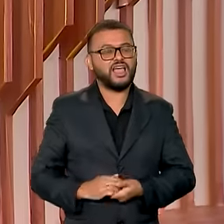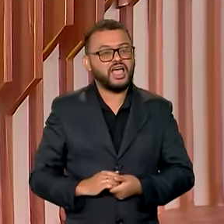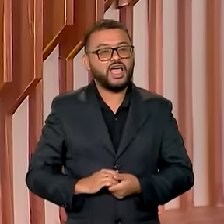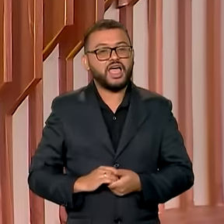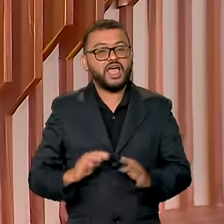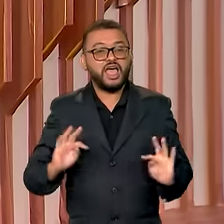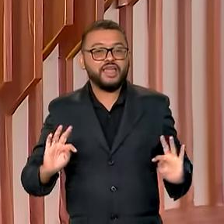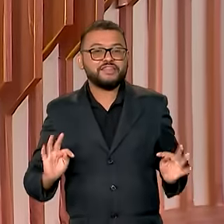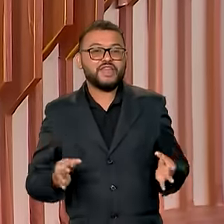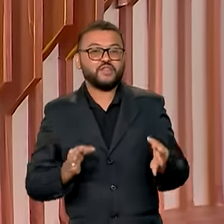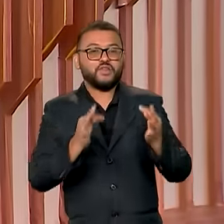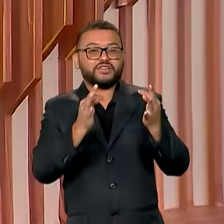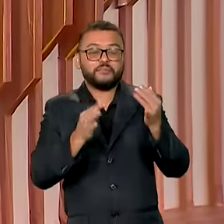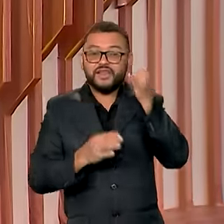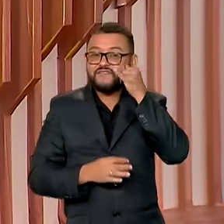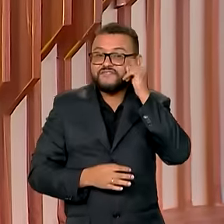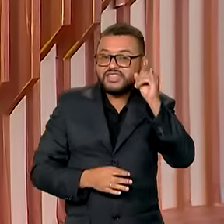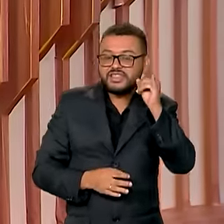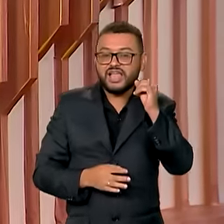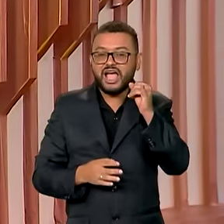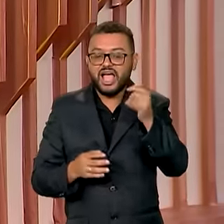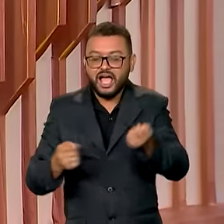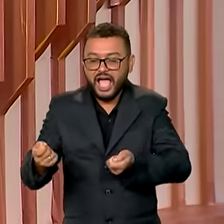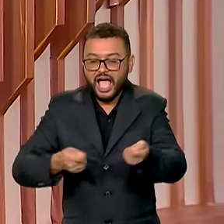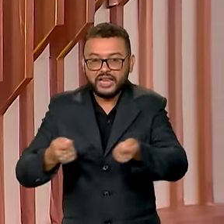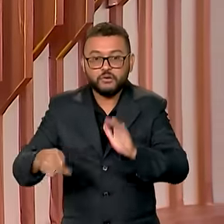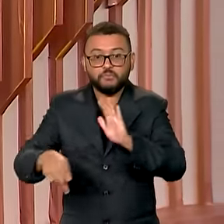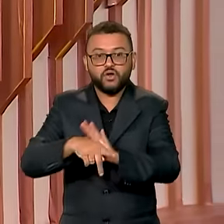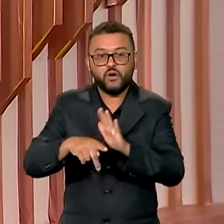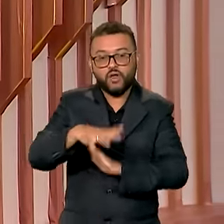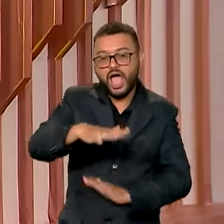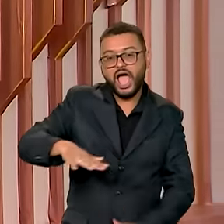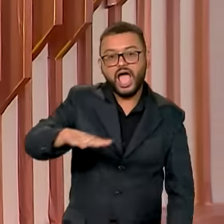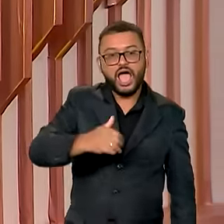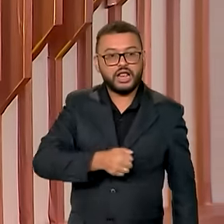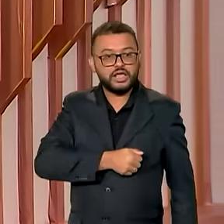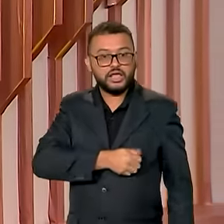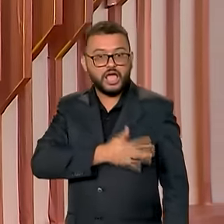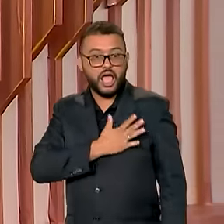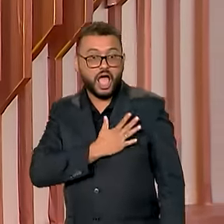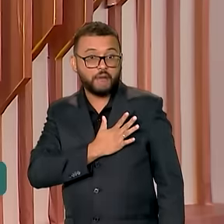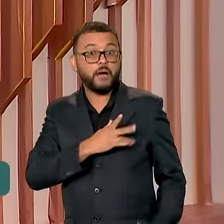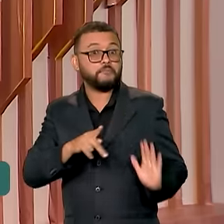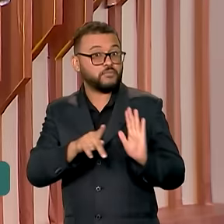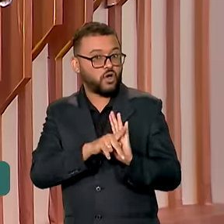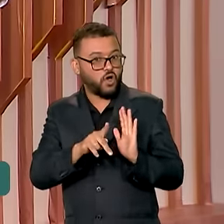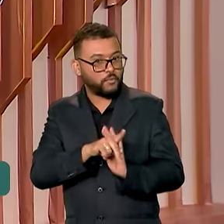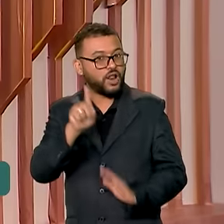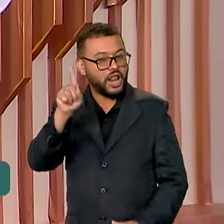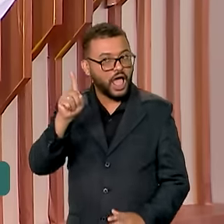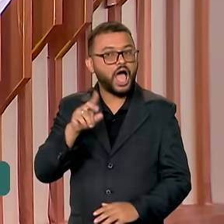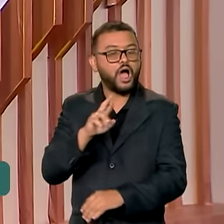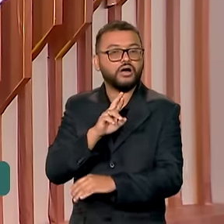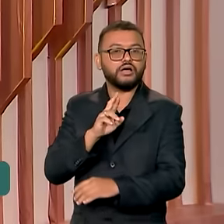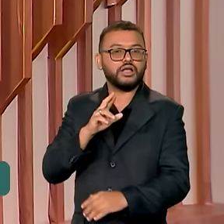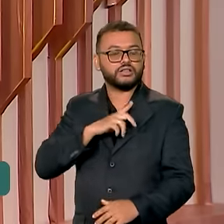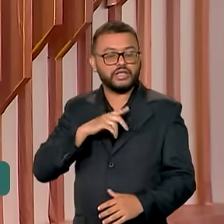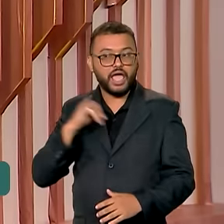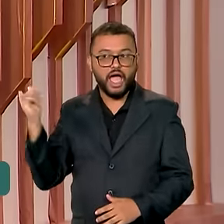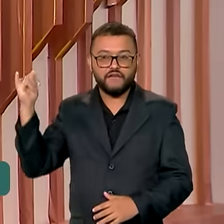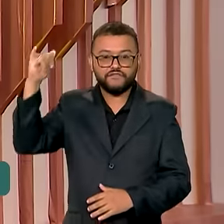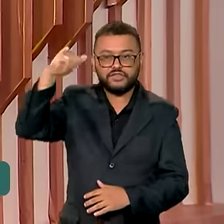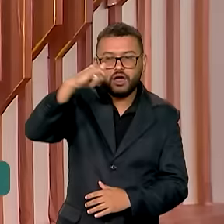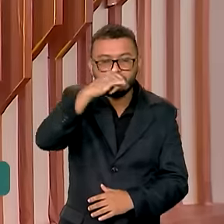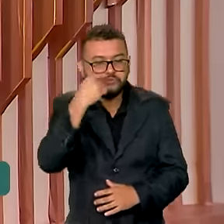Tecnologia contra o garimpo ilegal. Nas terras Yanomami, em Roraima, aeronaves não tripuladas